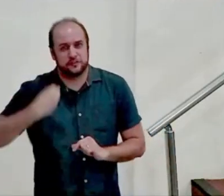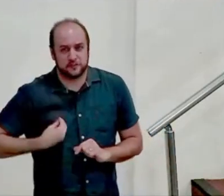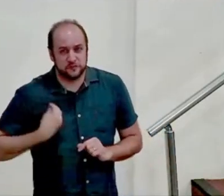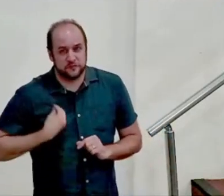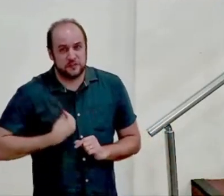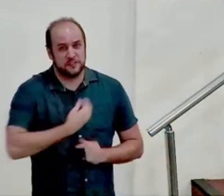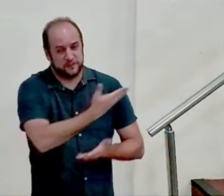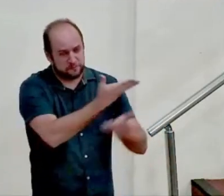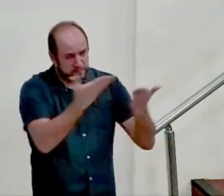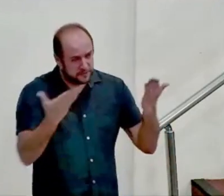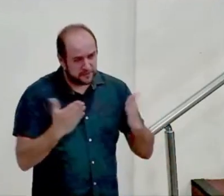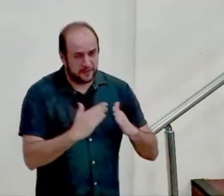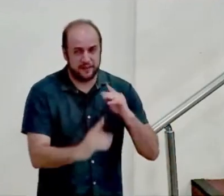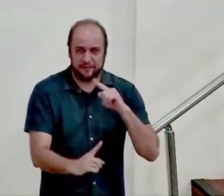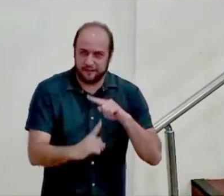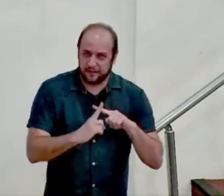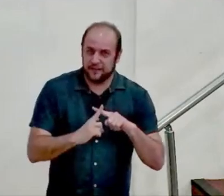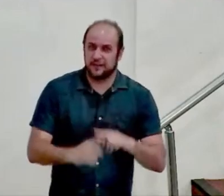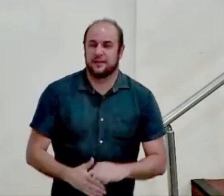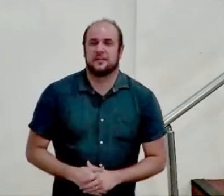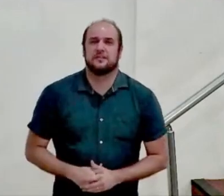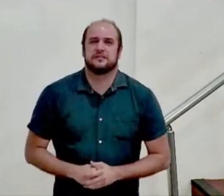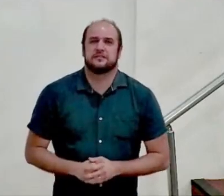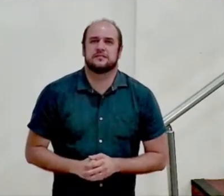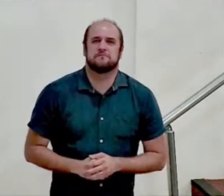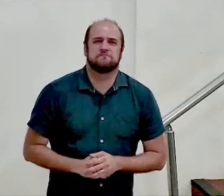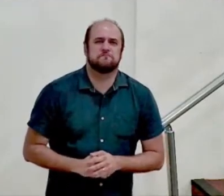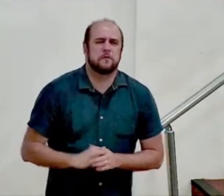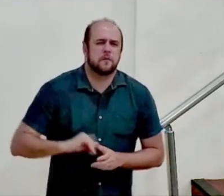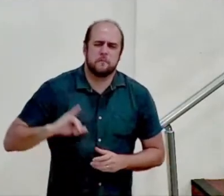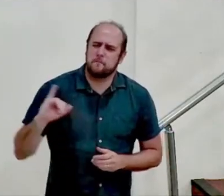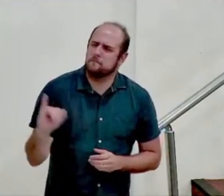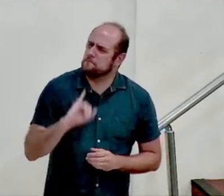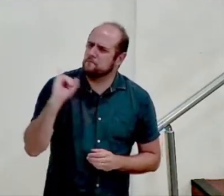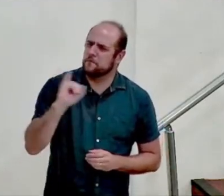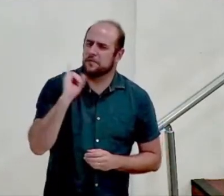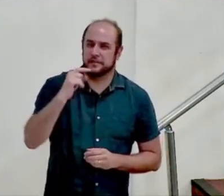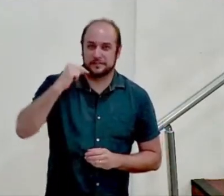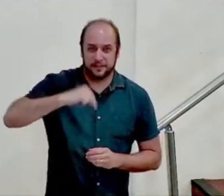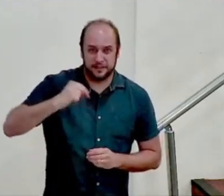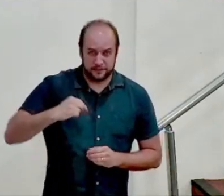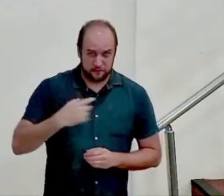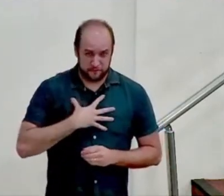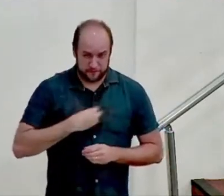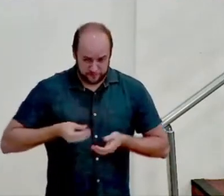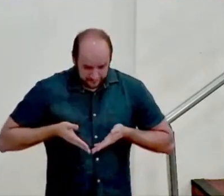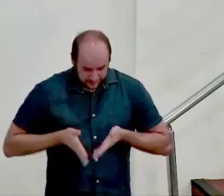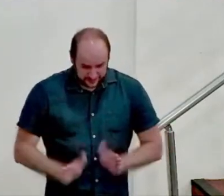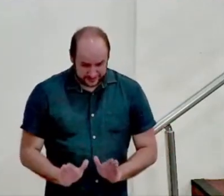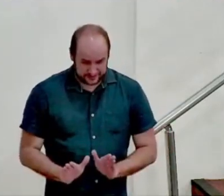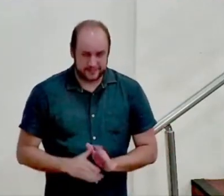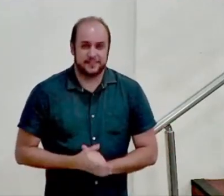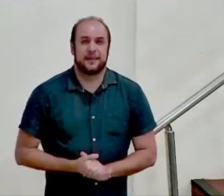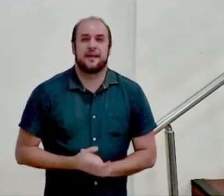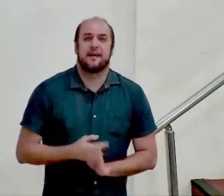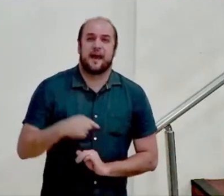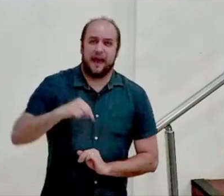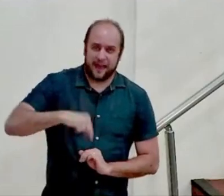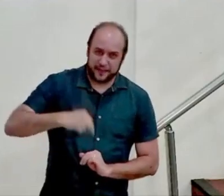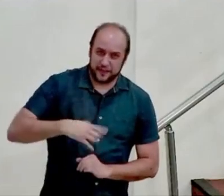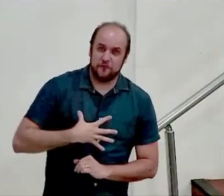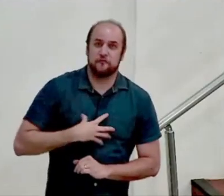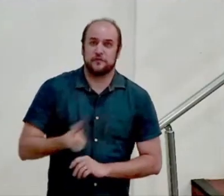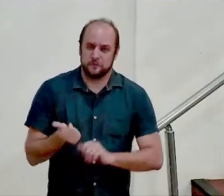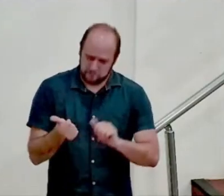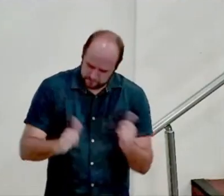igreja é muito preciosa para nós, foi aqui que os meus filhos nasceram, foi aqui que os meus filhos foram